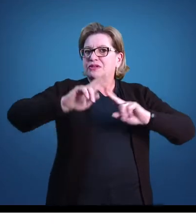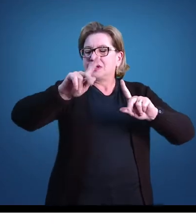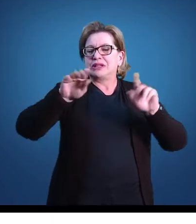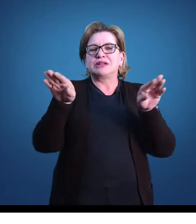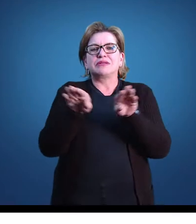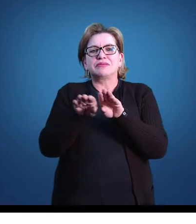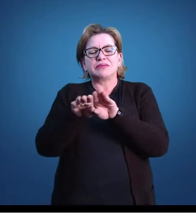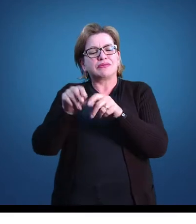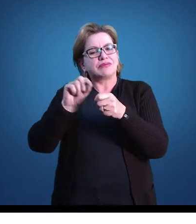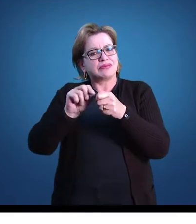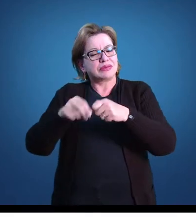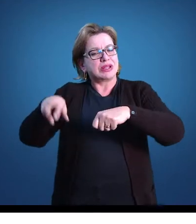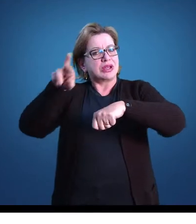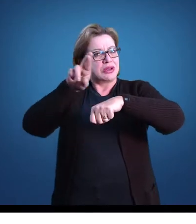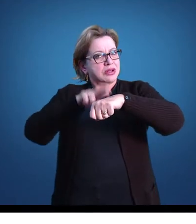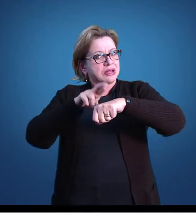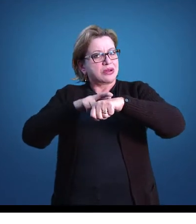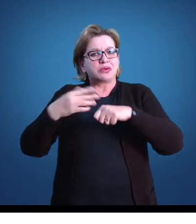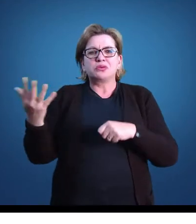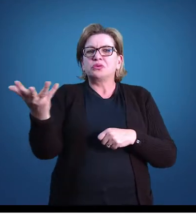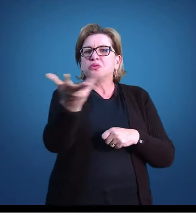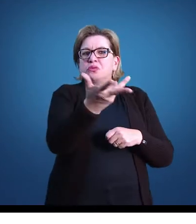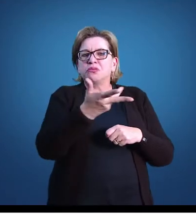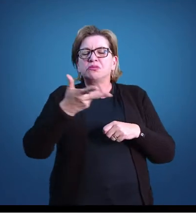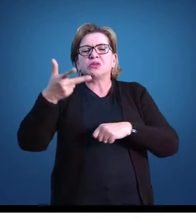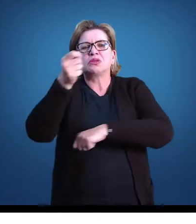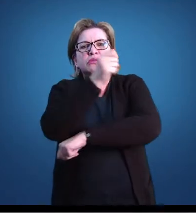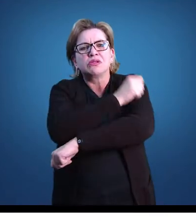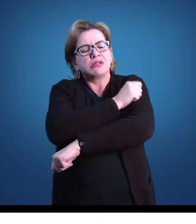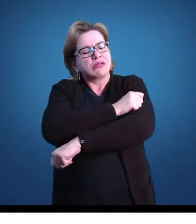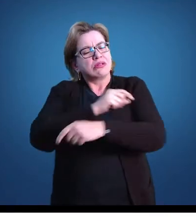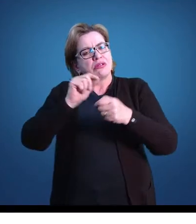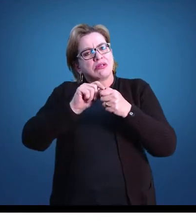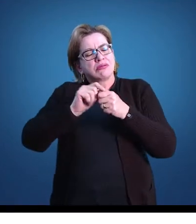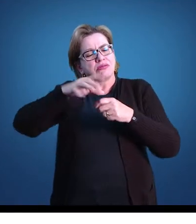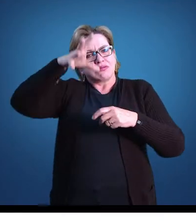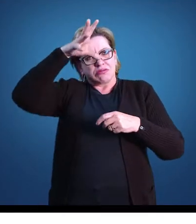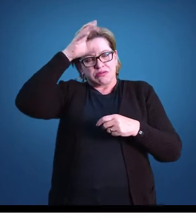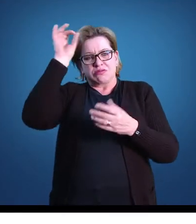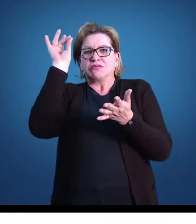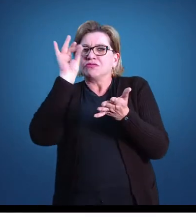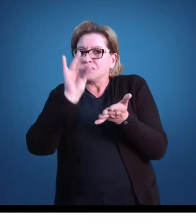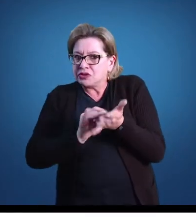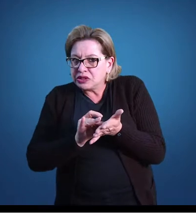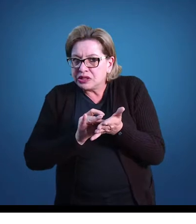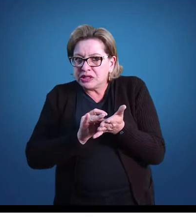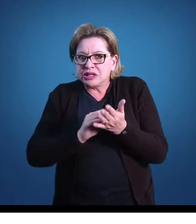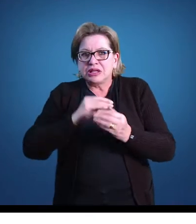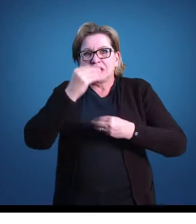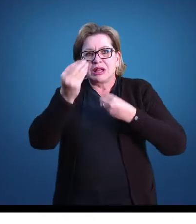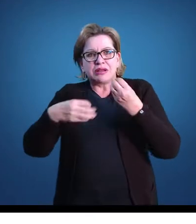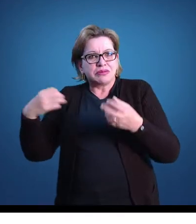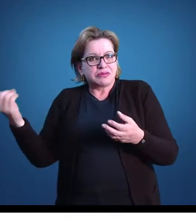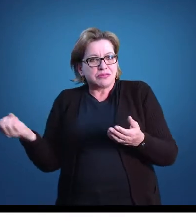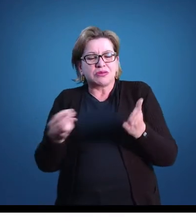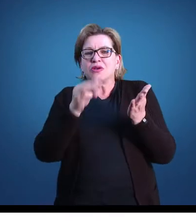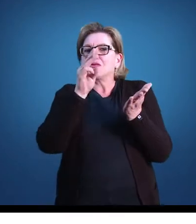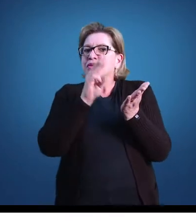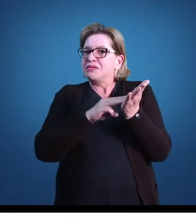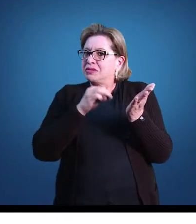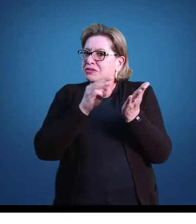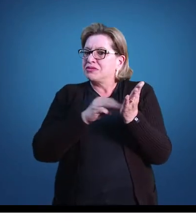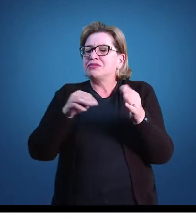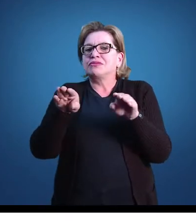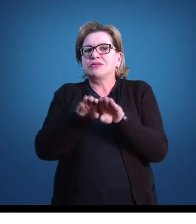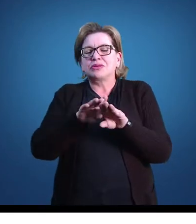paralela a todos os alunos, com vistas à efetivação da aprendizagem, a partir de novos encaminhamentos docentes e